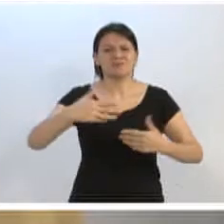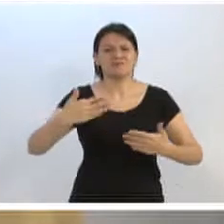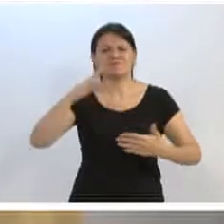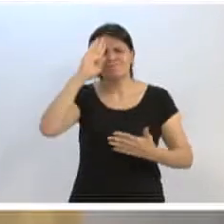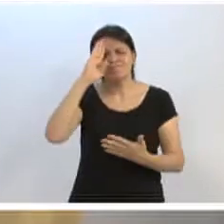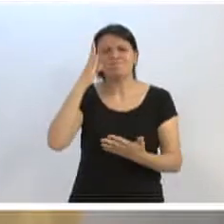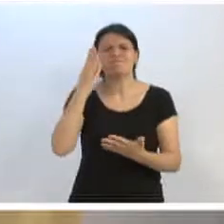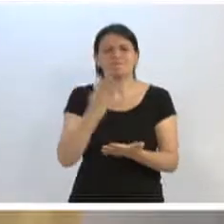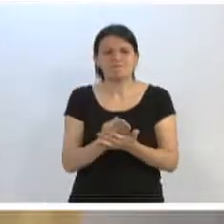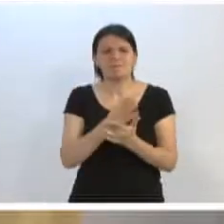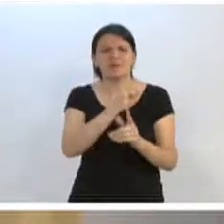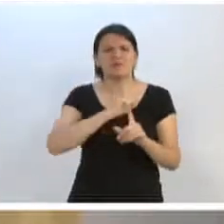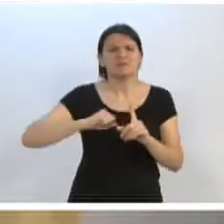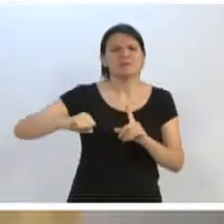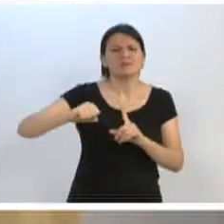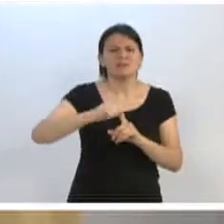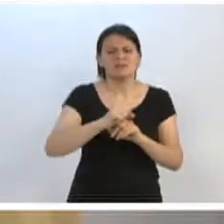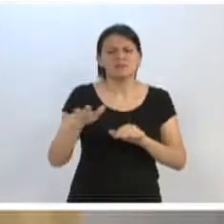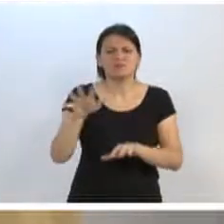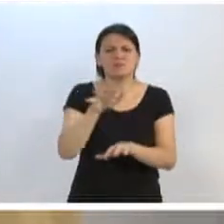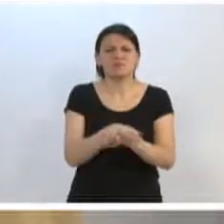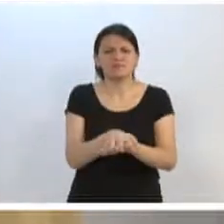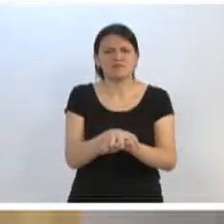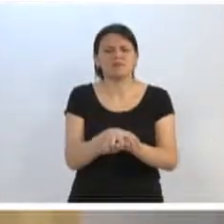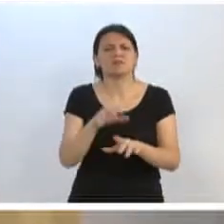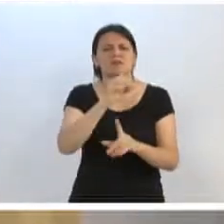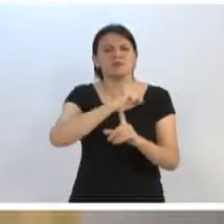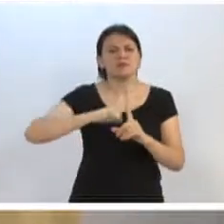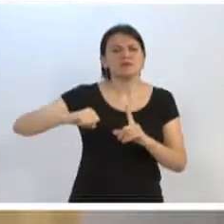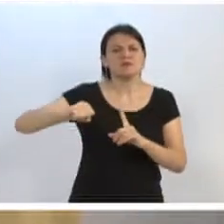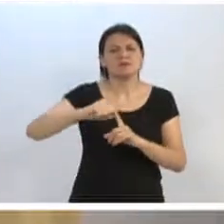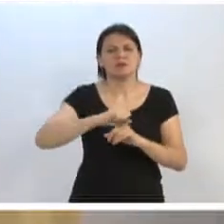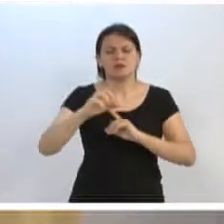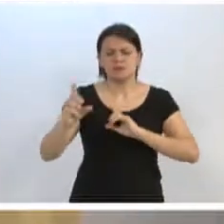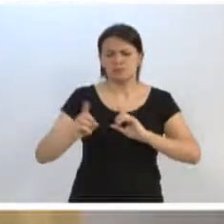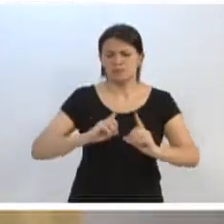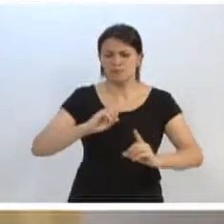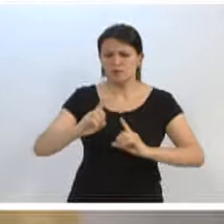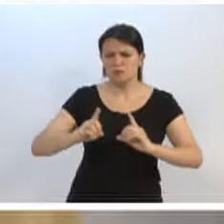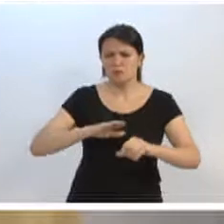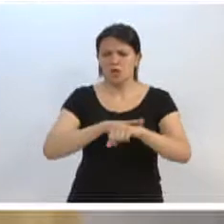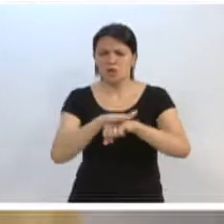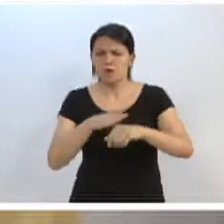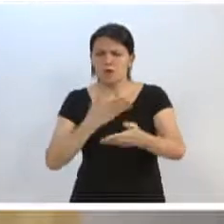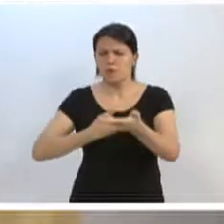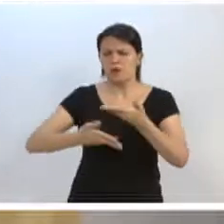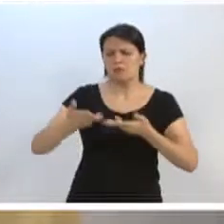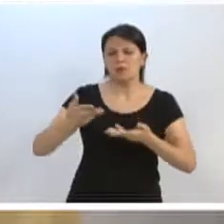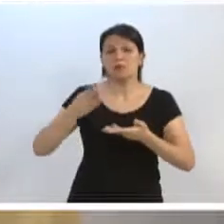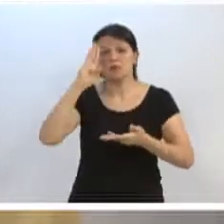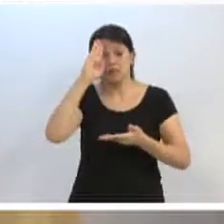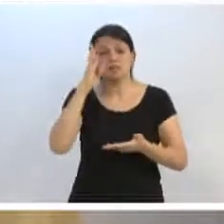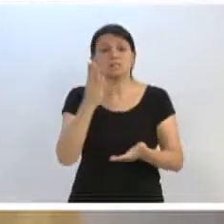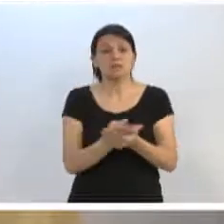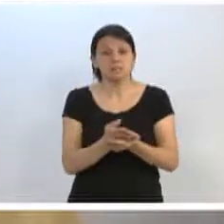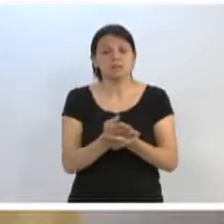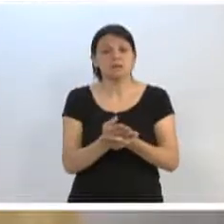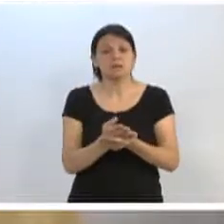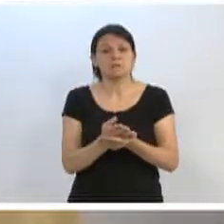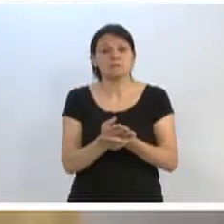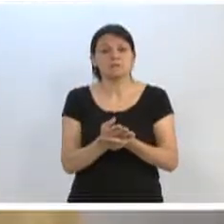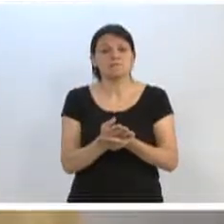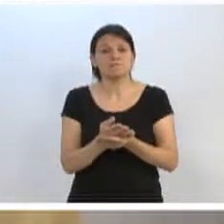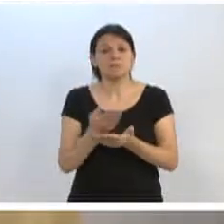acredita numa sociedade mais inclusiva, que acredita numa sociedade que dialoga, que acredita, sobretudo, na necessidade de a gente encontrar